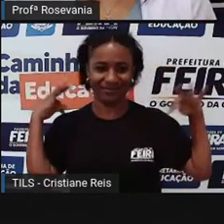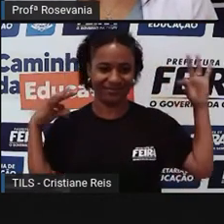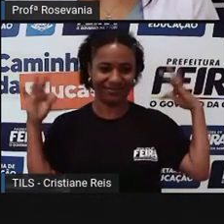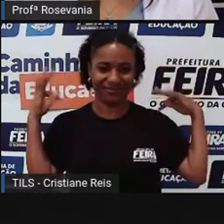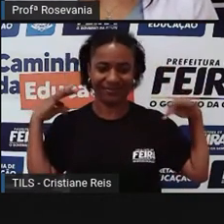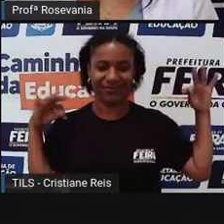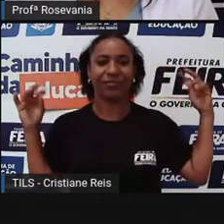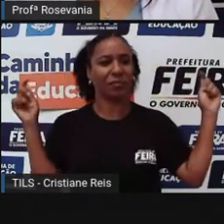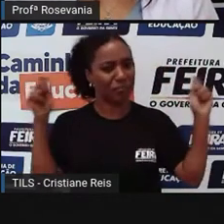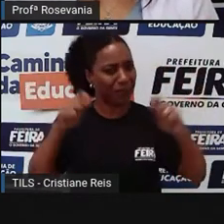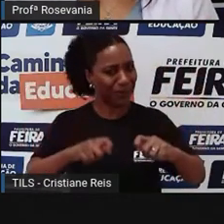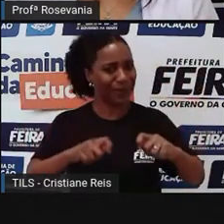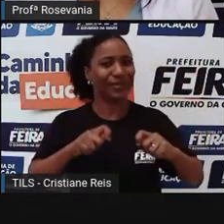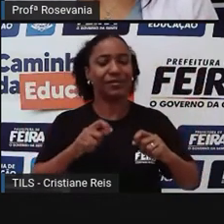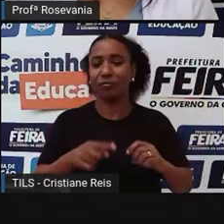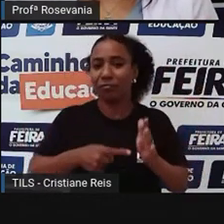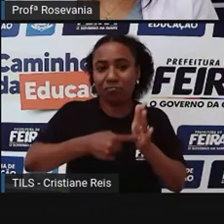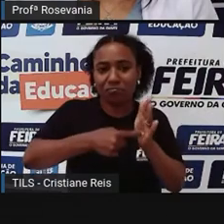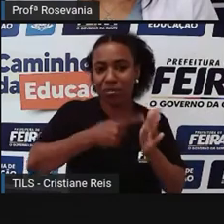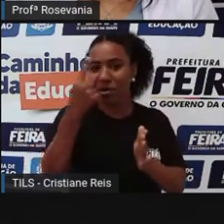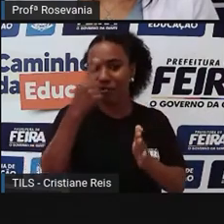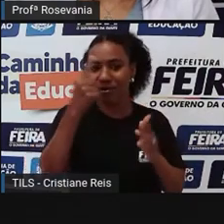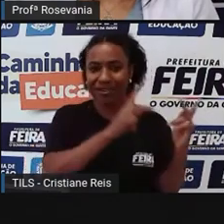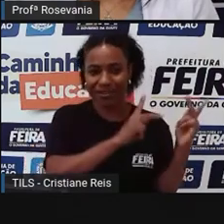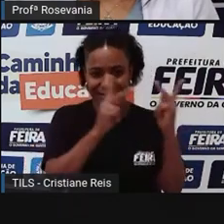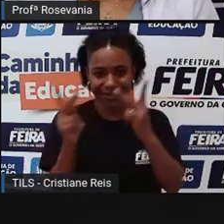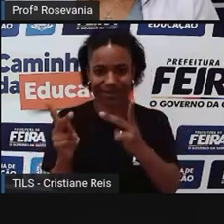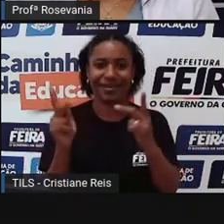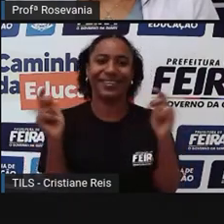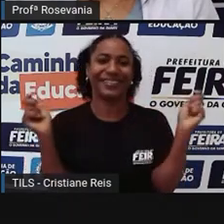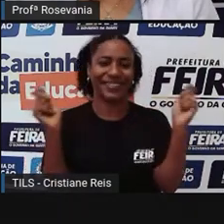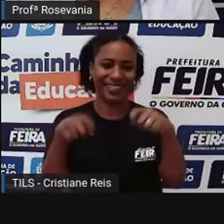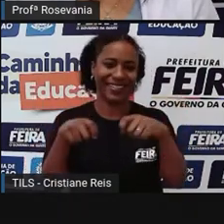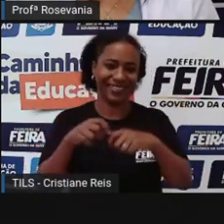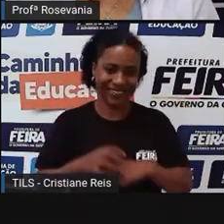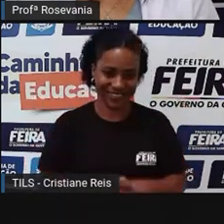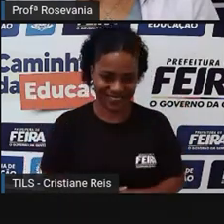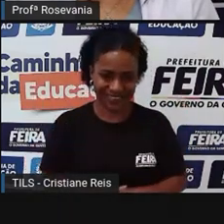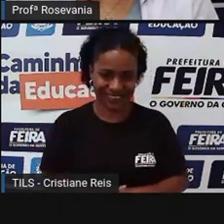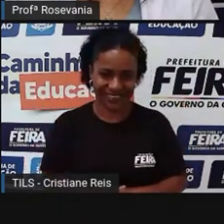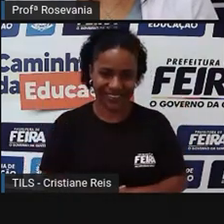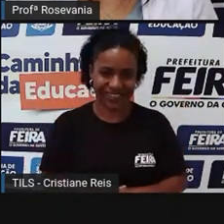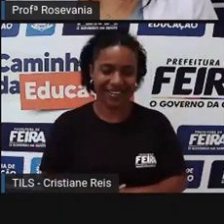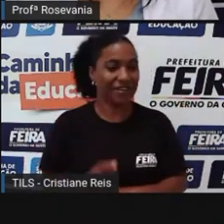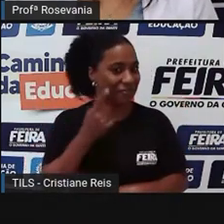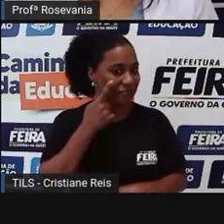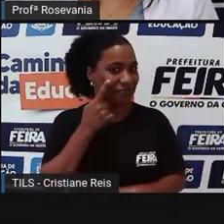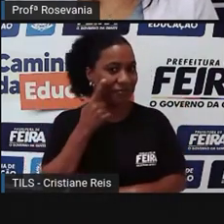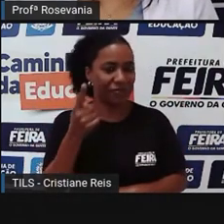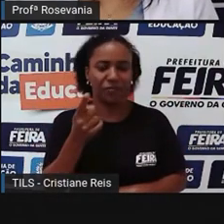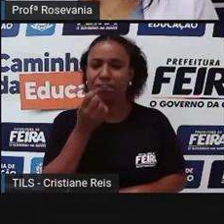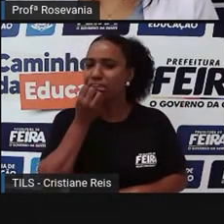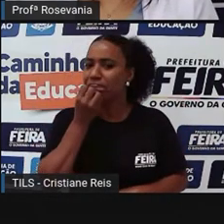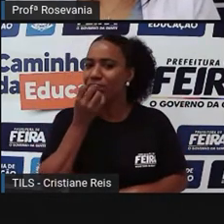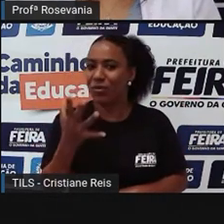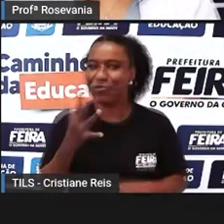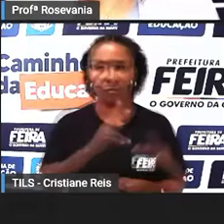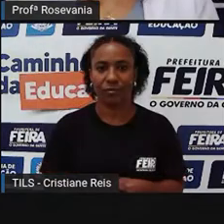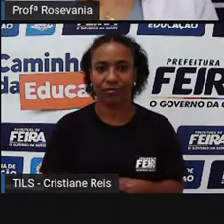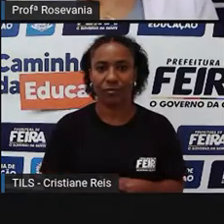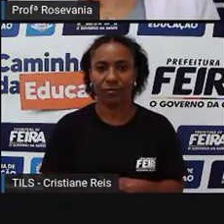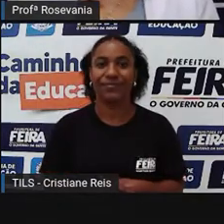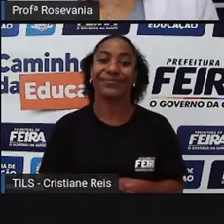aí dá uma paradinha lá para poder observar como é que é essa situação lá, né, como é muito legal visitar esse espaço.